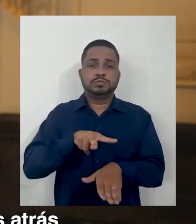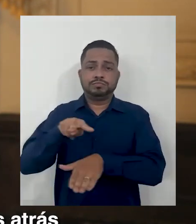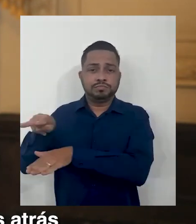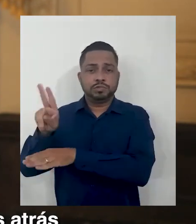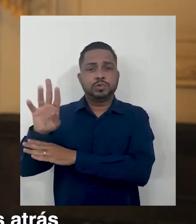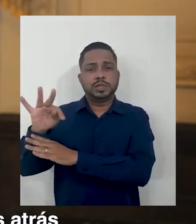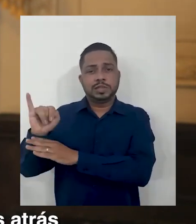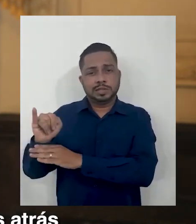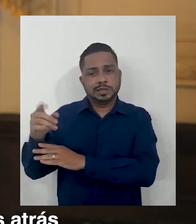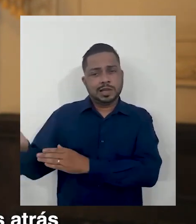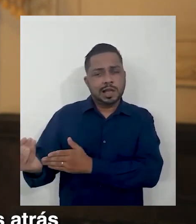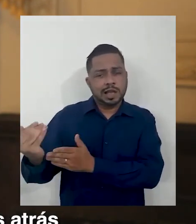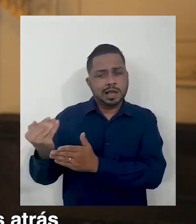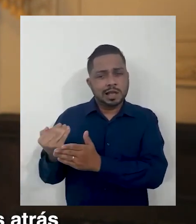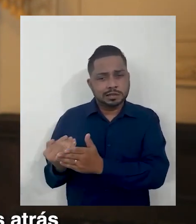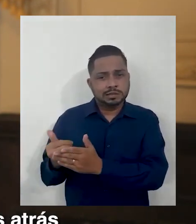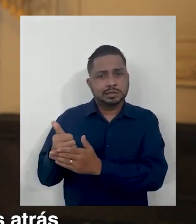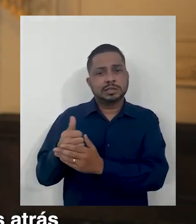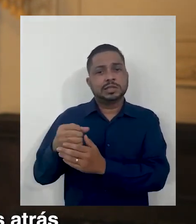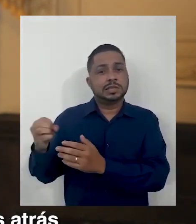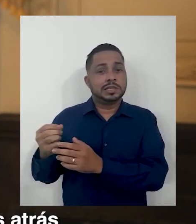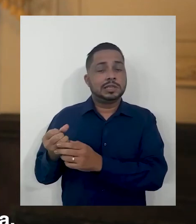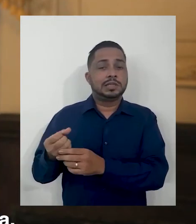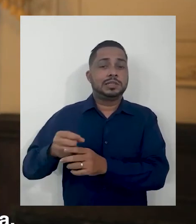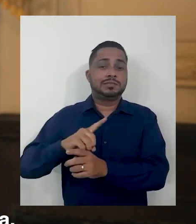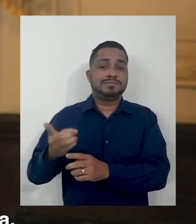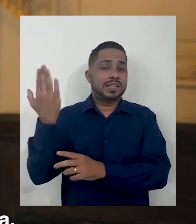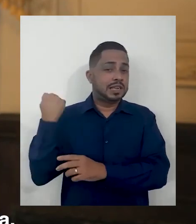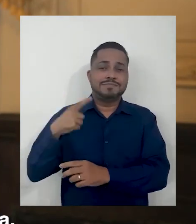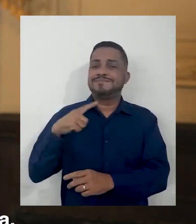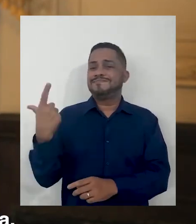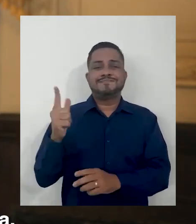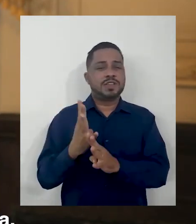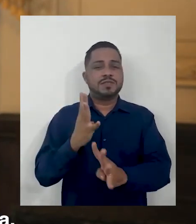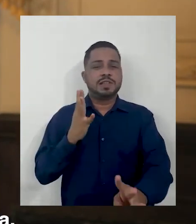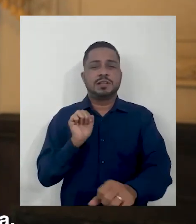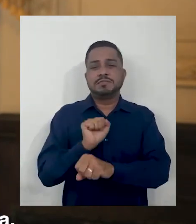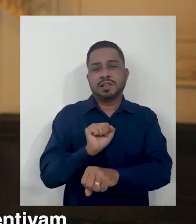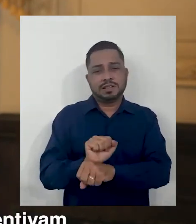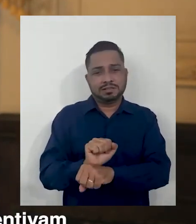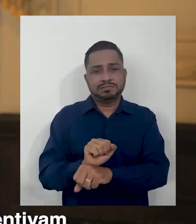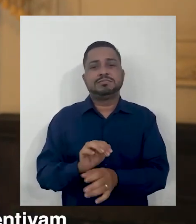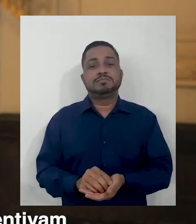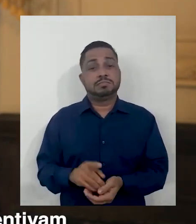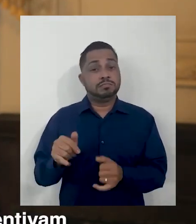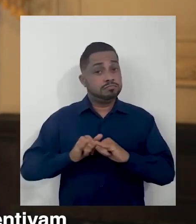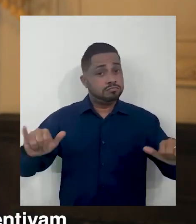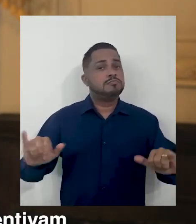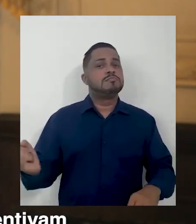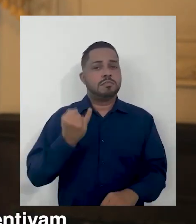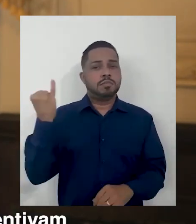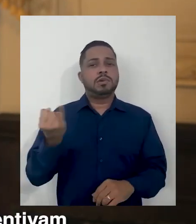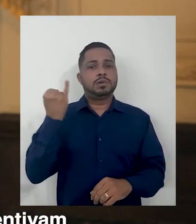intensiva recuou para o mesmo patamar de 100 dias atrás e não há fila de espera por assistência. Esses são dados